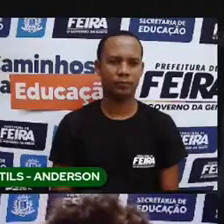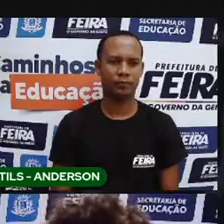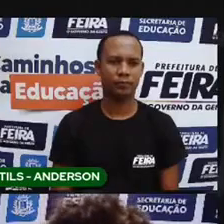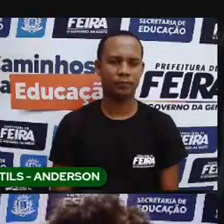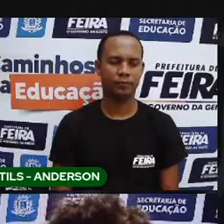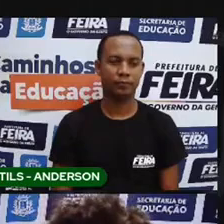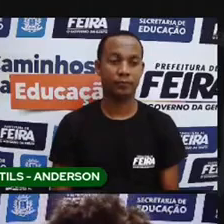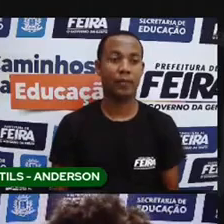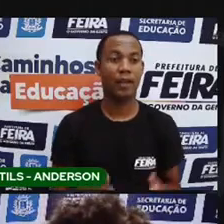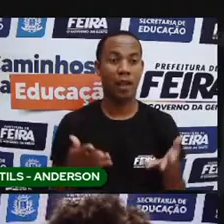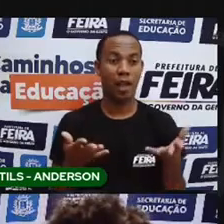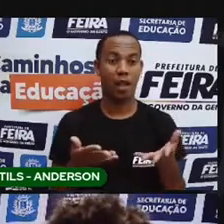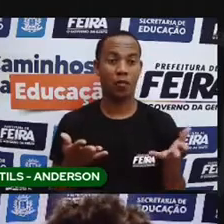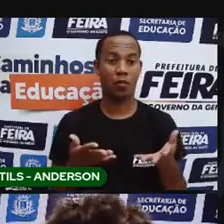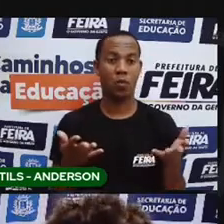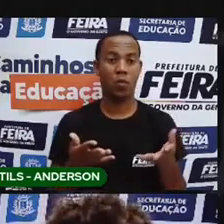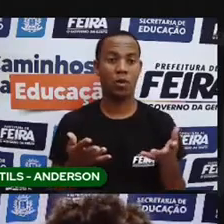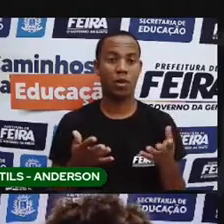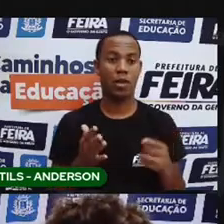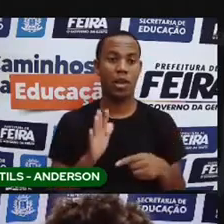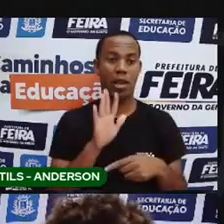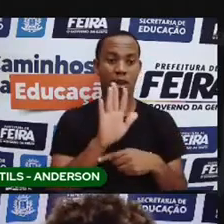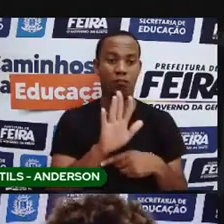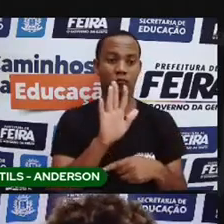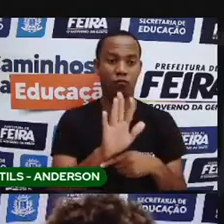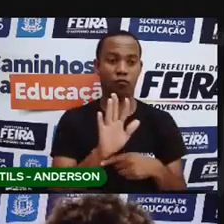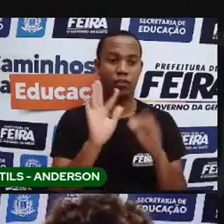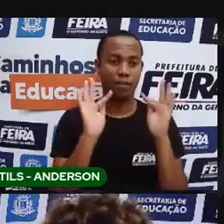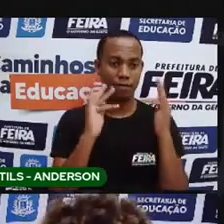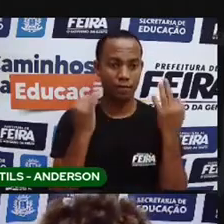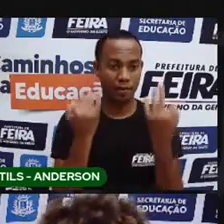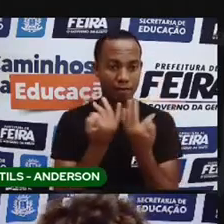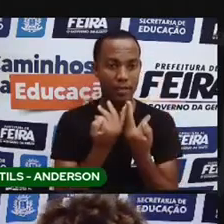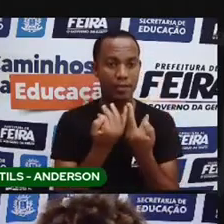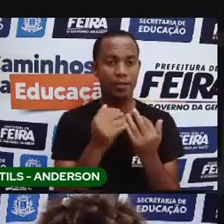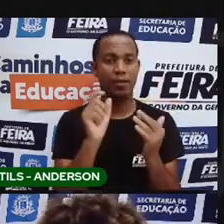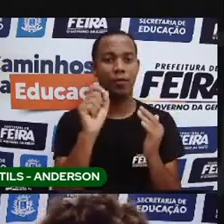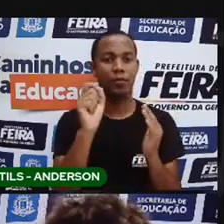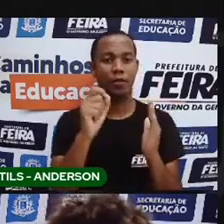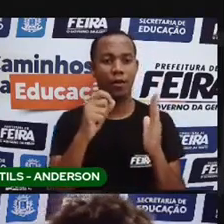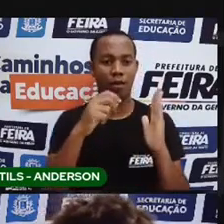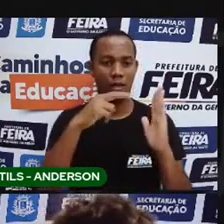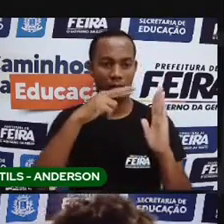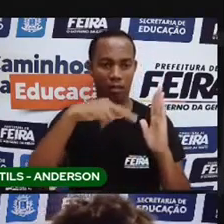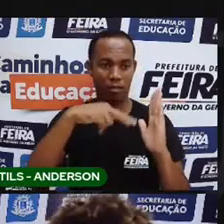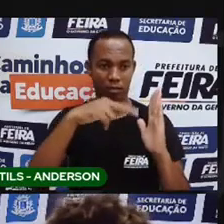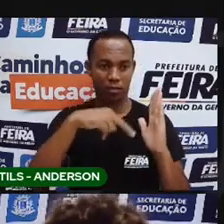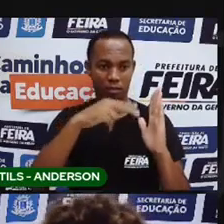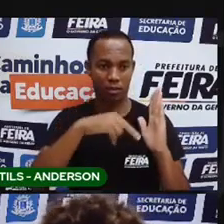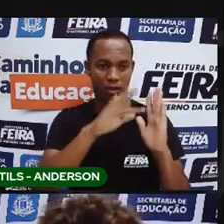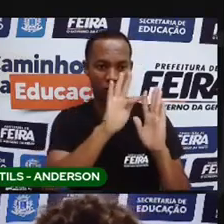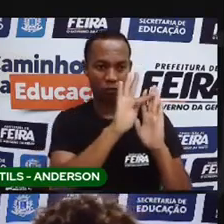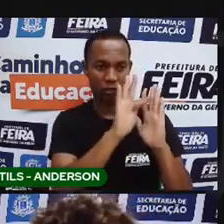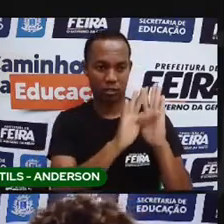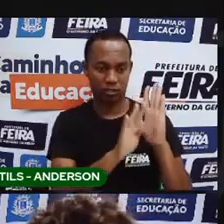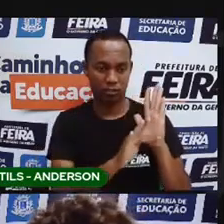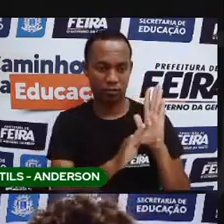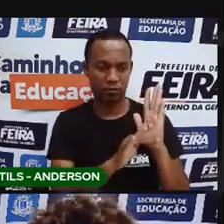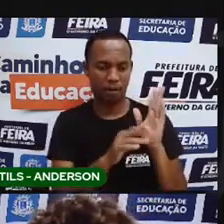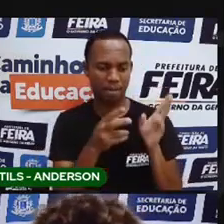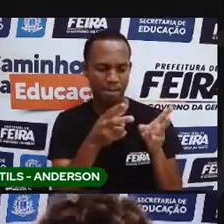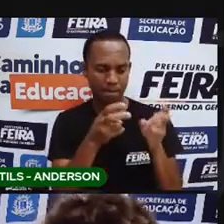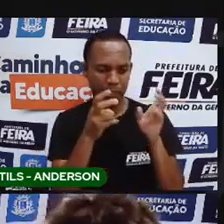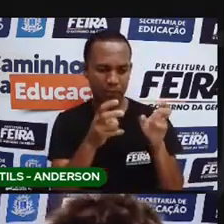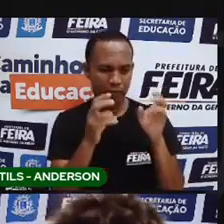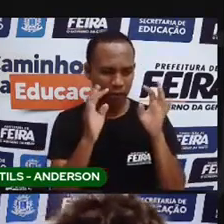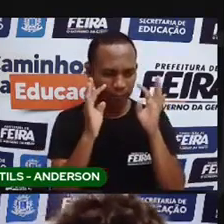Bom, agora com a ajuda da sua família leio o texto já leio o texto com vocês e observo atentamente o